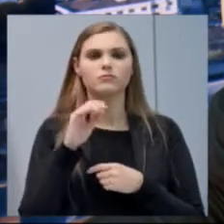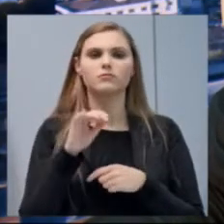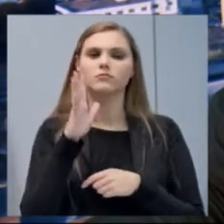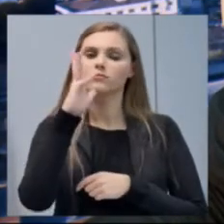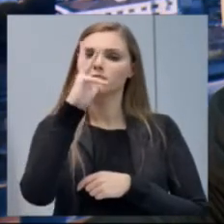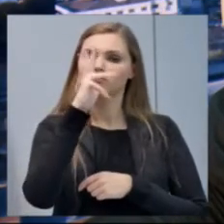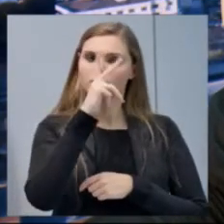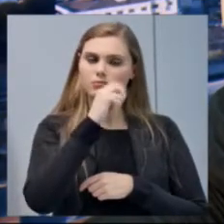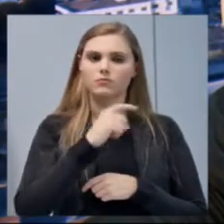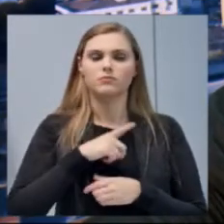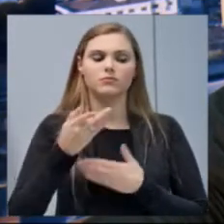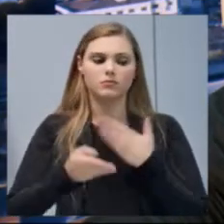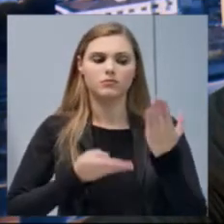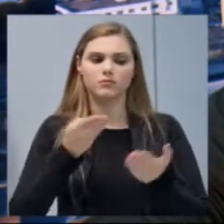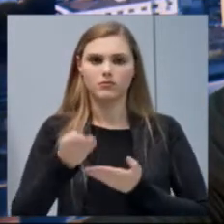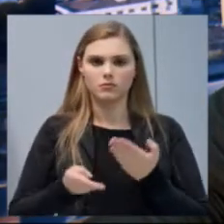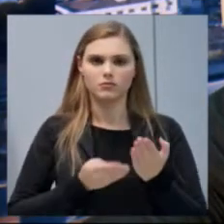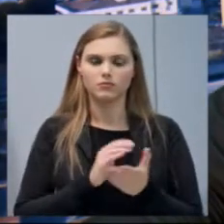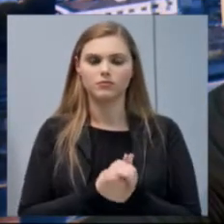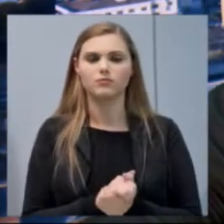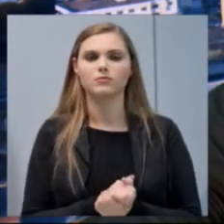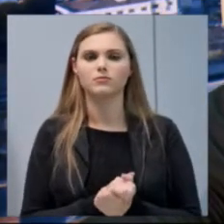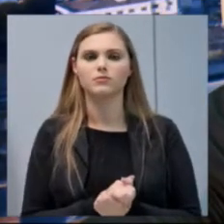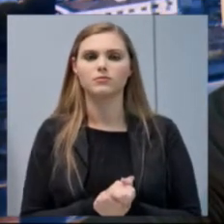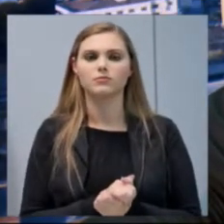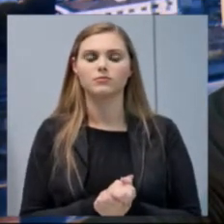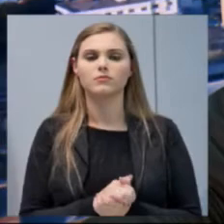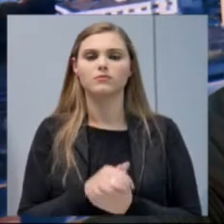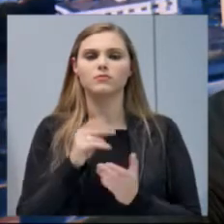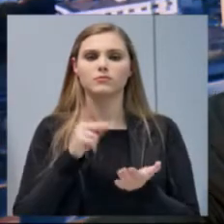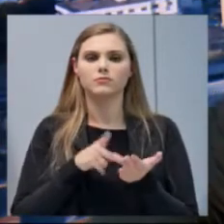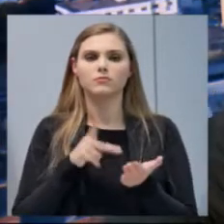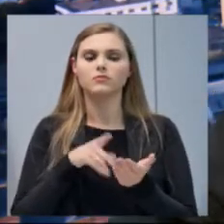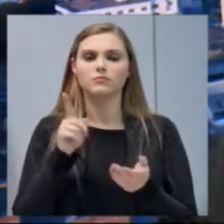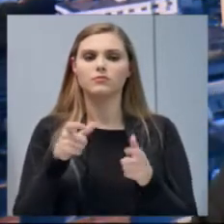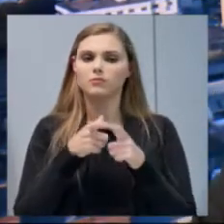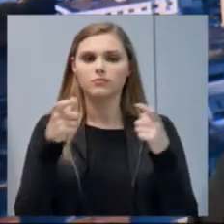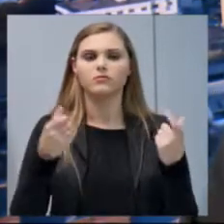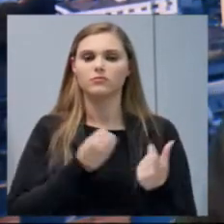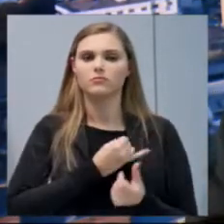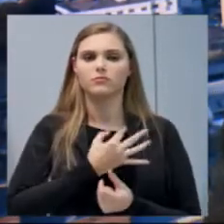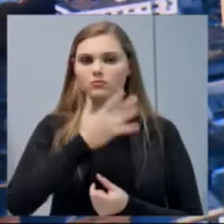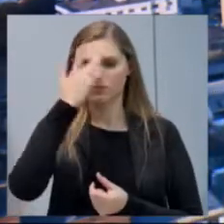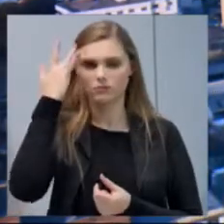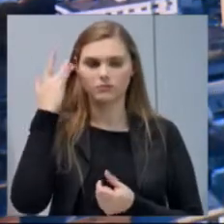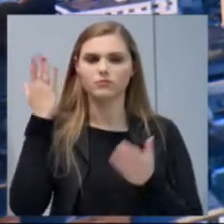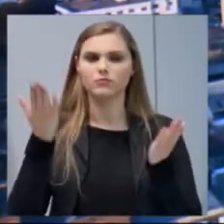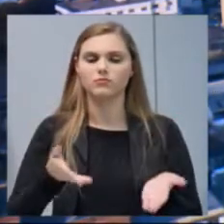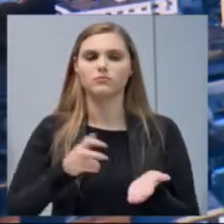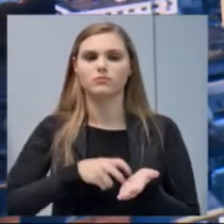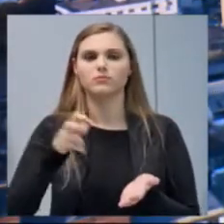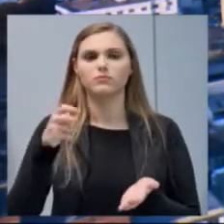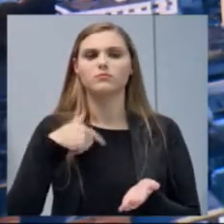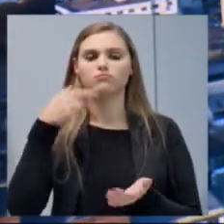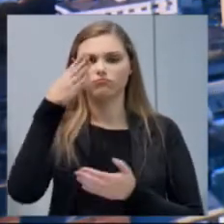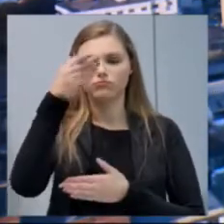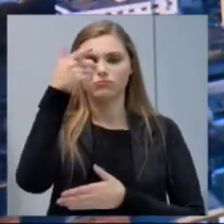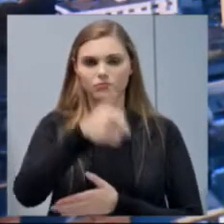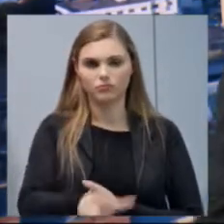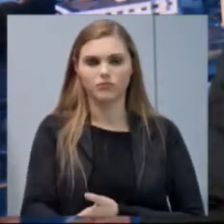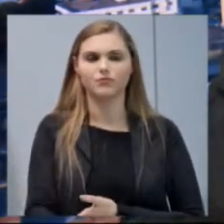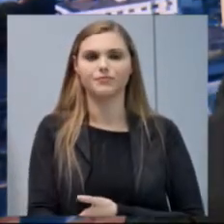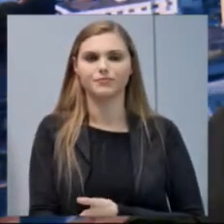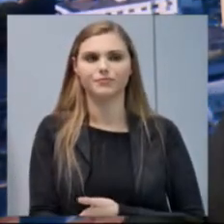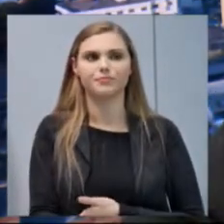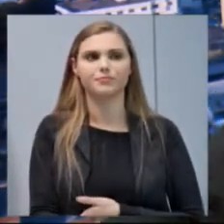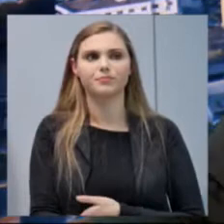atendimento que lá tinha. De fato, é um grande número de pessoas, hoje pela manhã fui novamente lá,